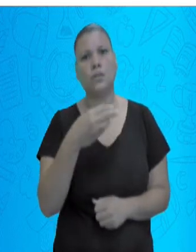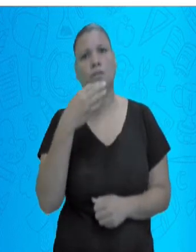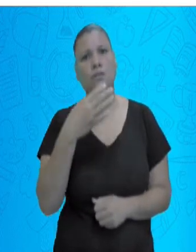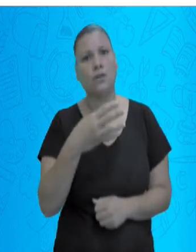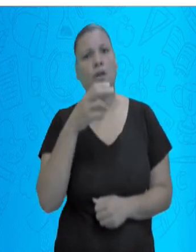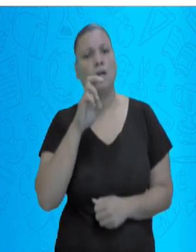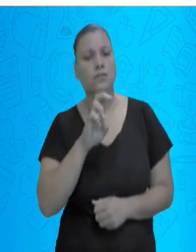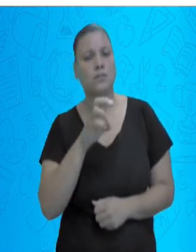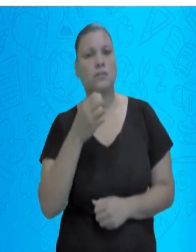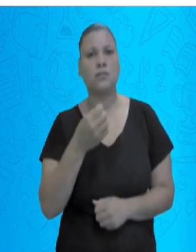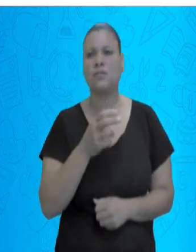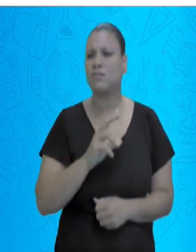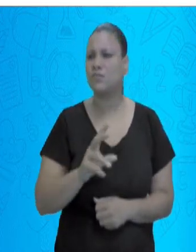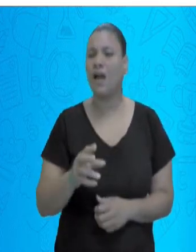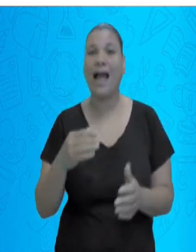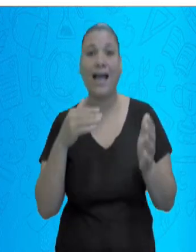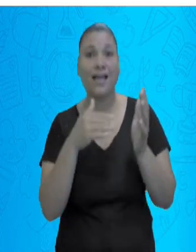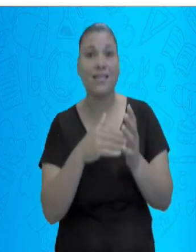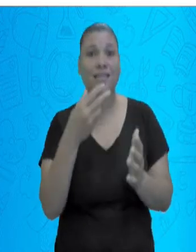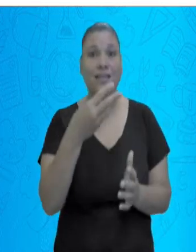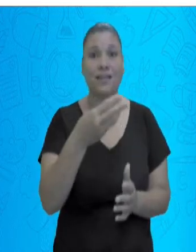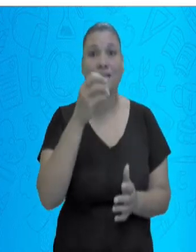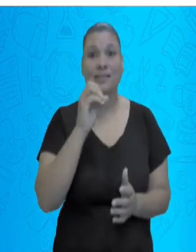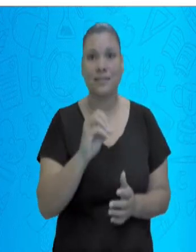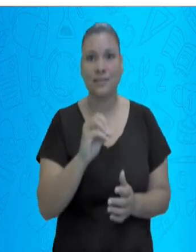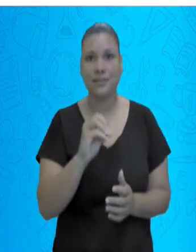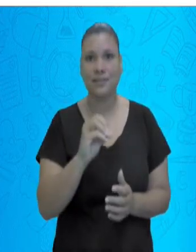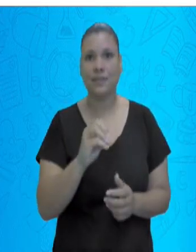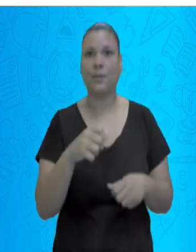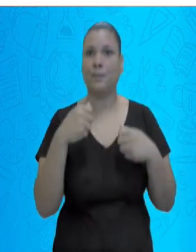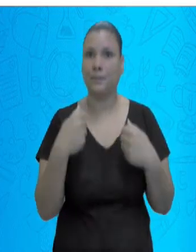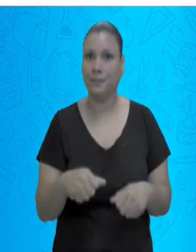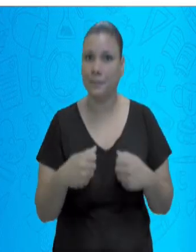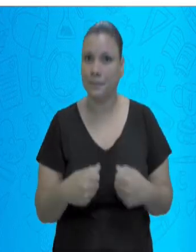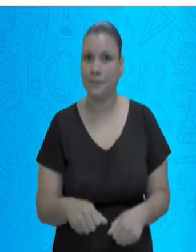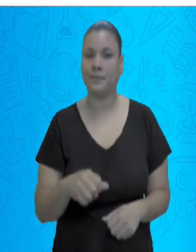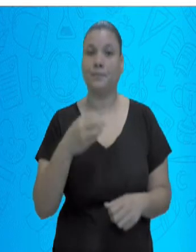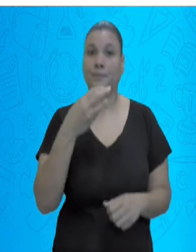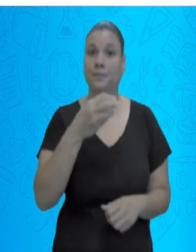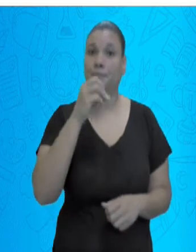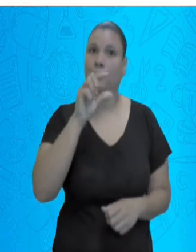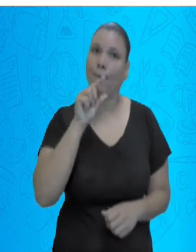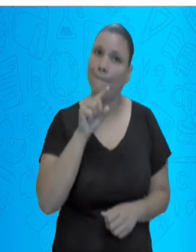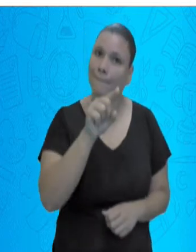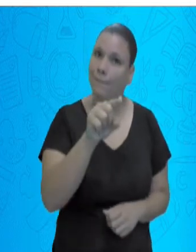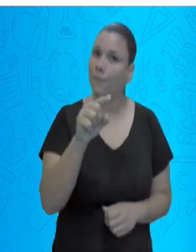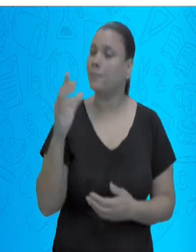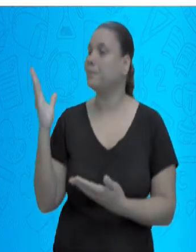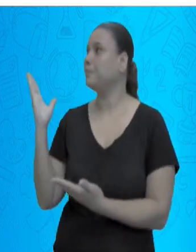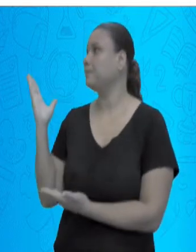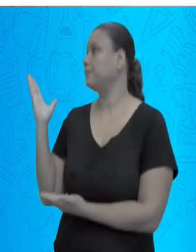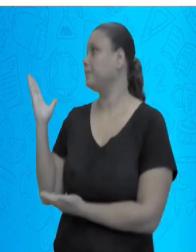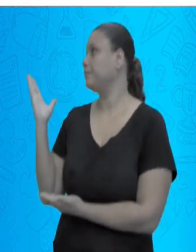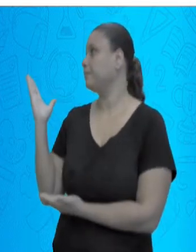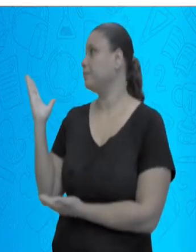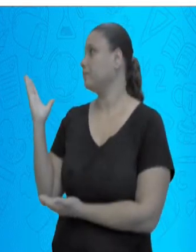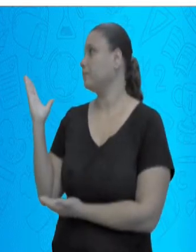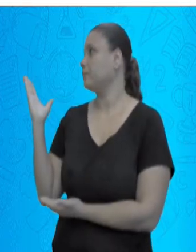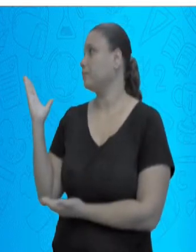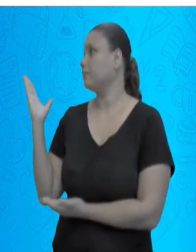19, 20, 21, 22, 23, 24, 25, 26, 27, 28, 29,